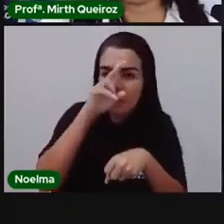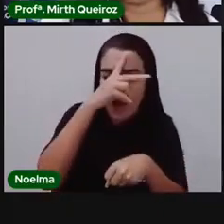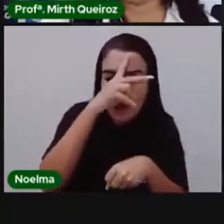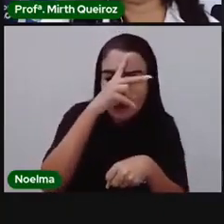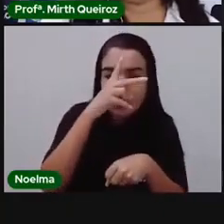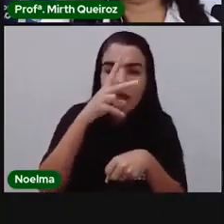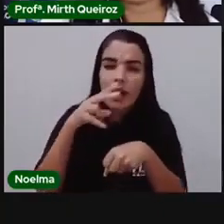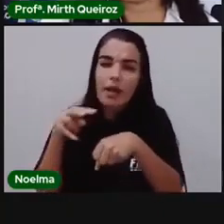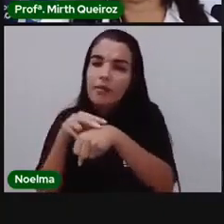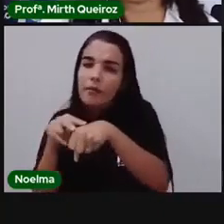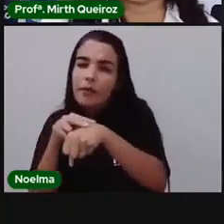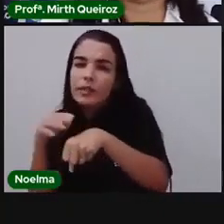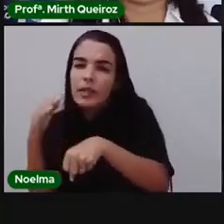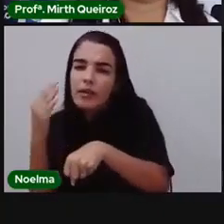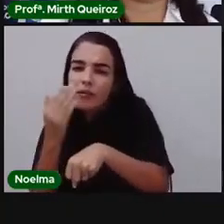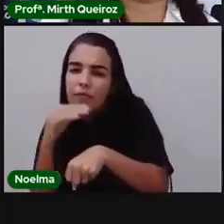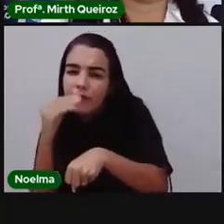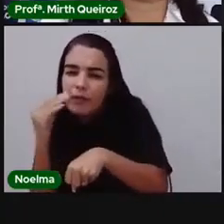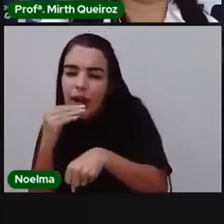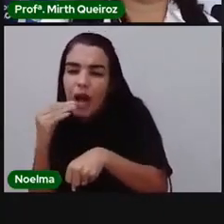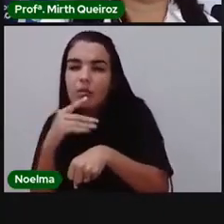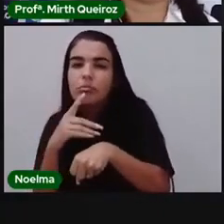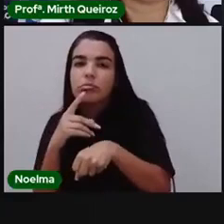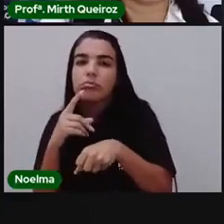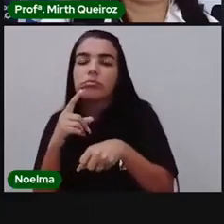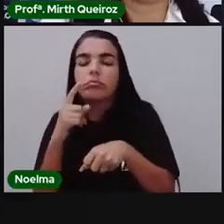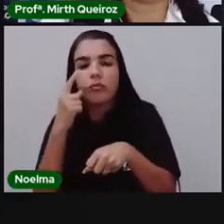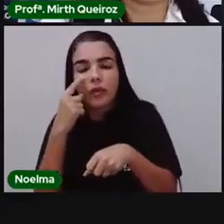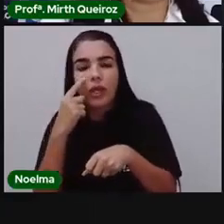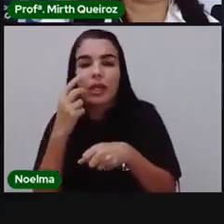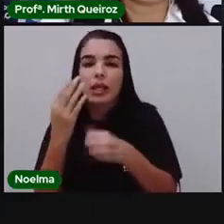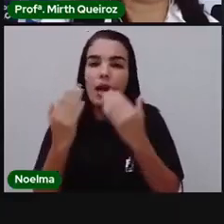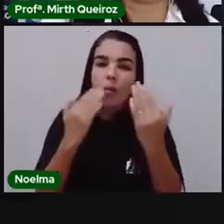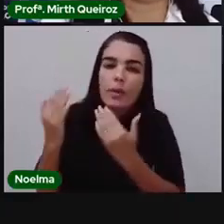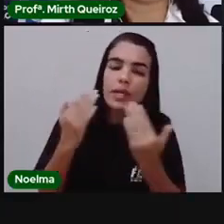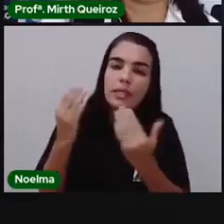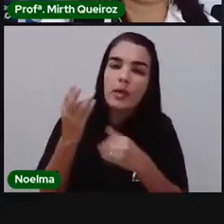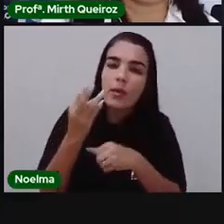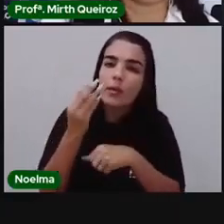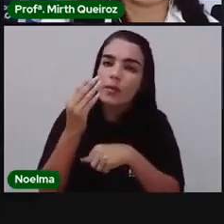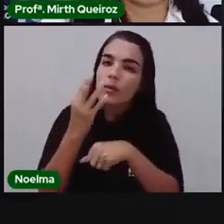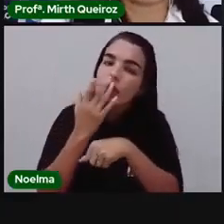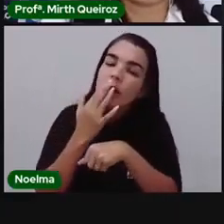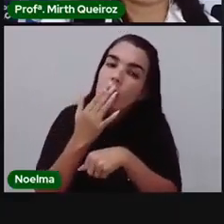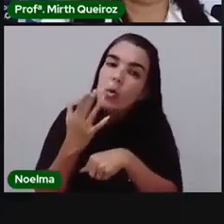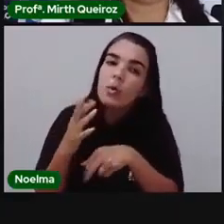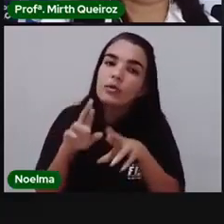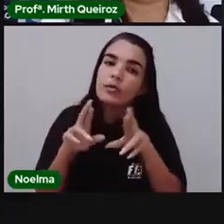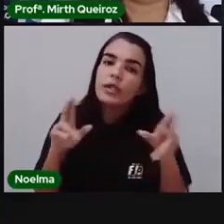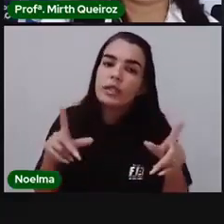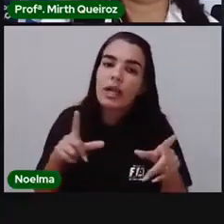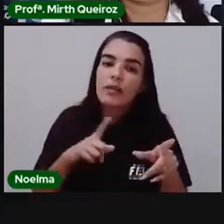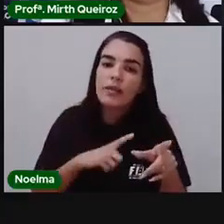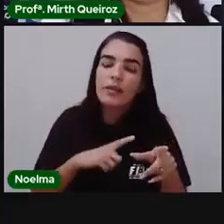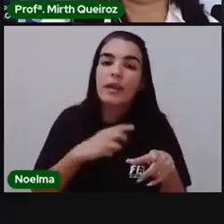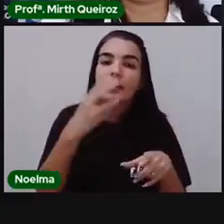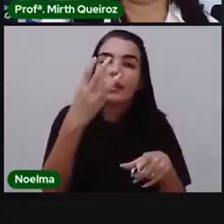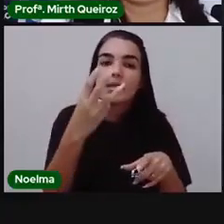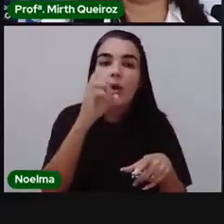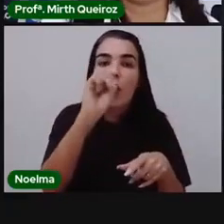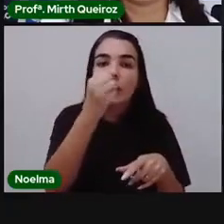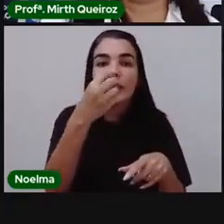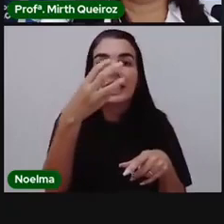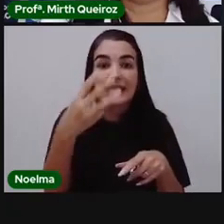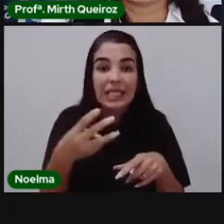extinção, animais preservados. Então, nós podemos dizer que temos 383 animais ameaçados em